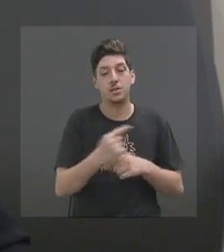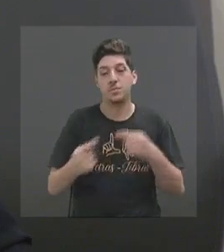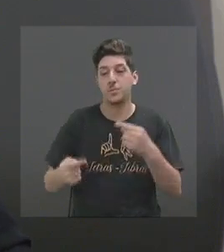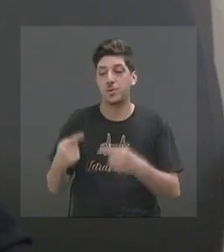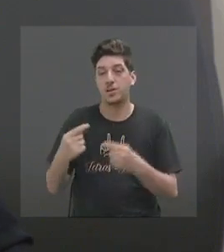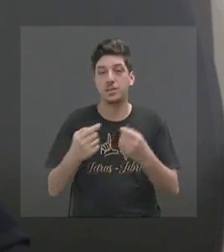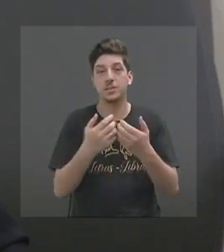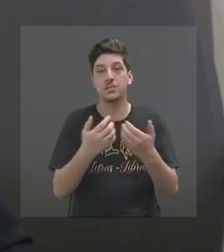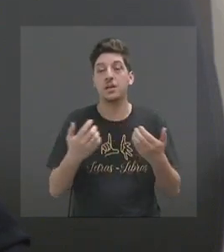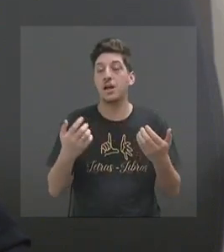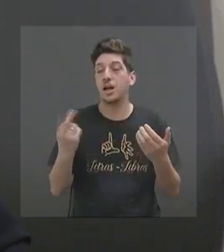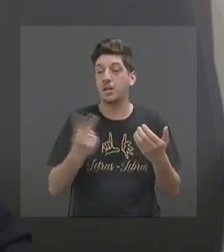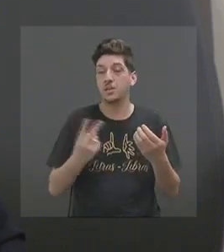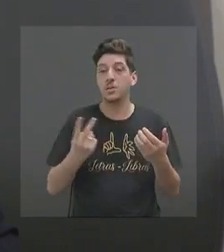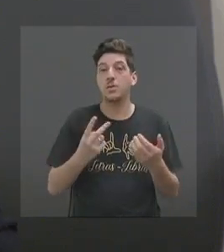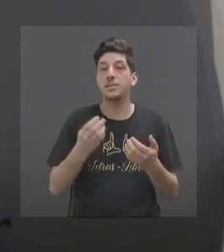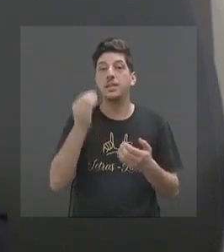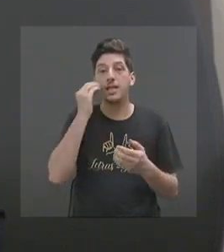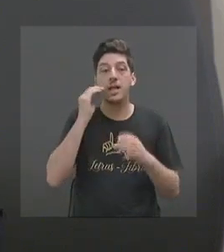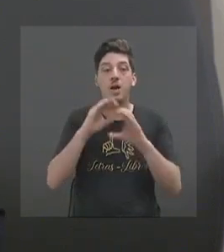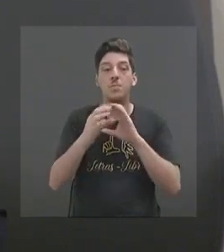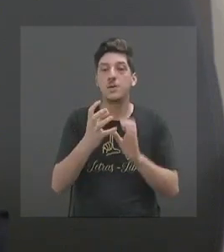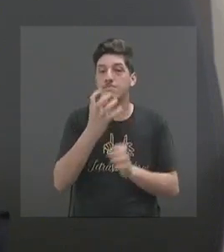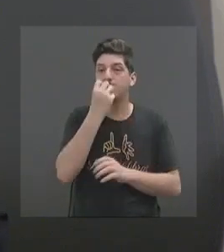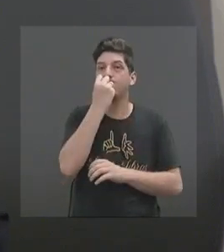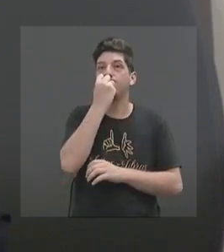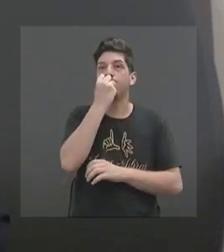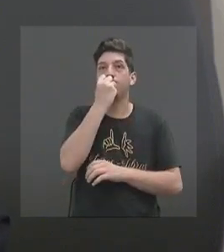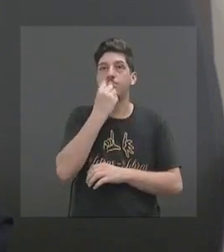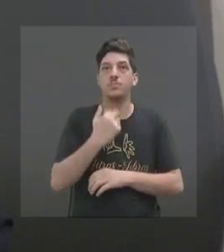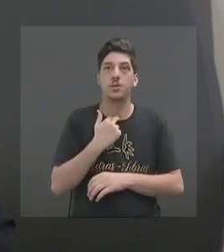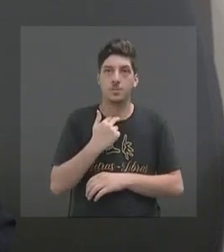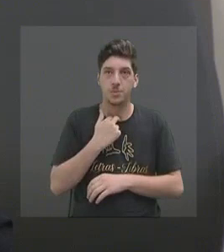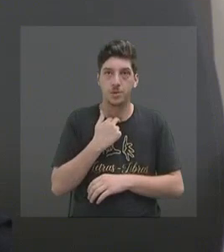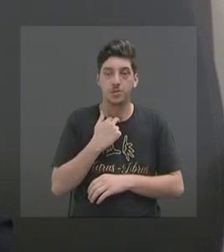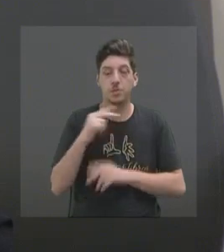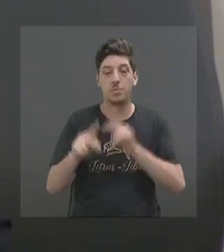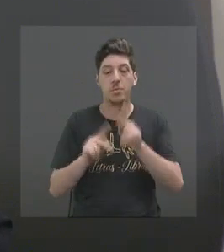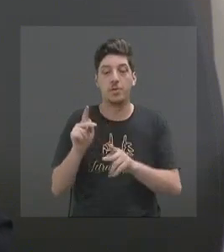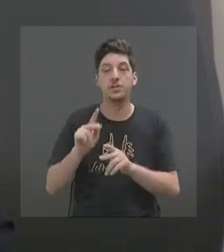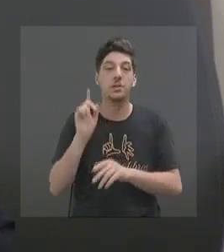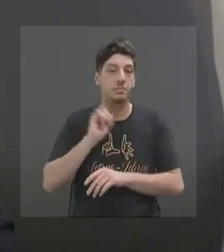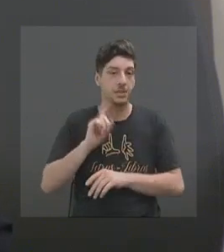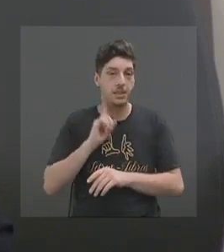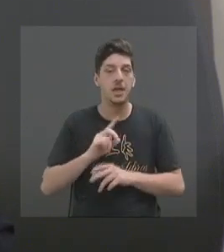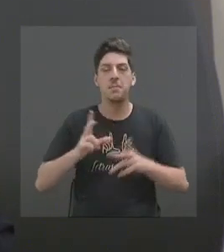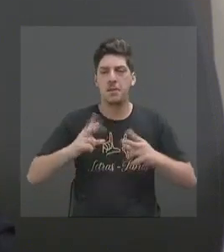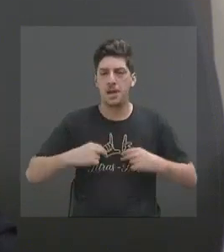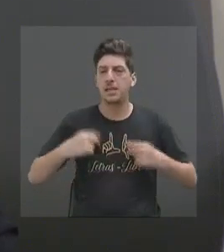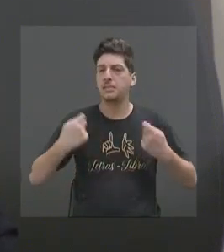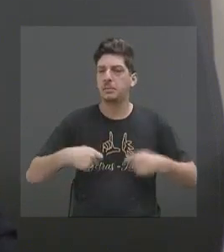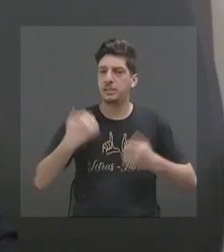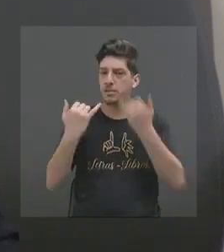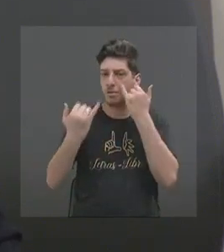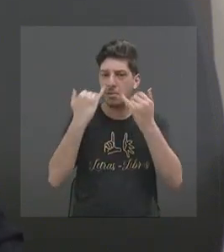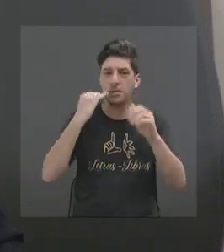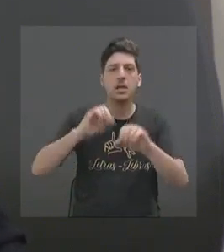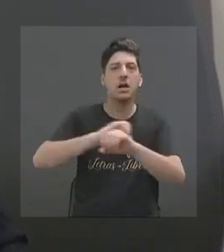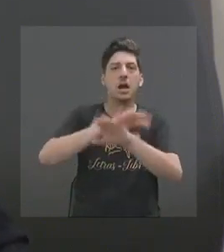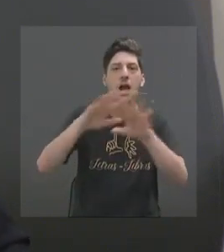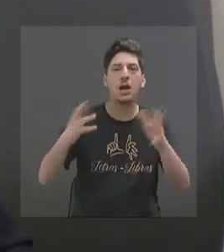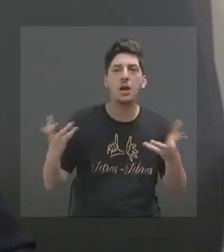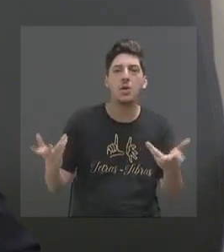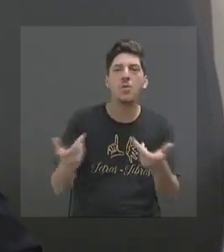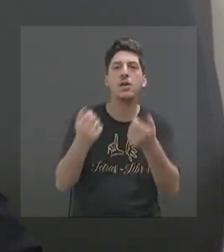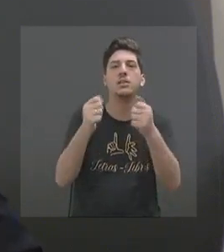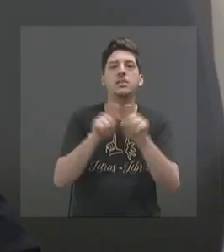podem censurar a comunicação. Os mineiros merecem essa informação de boa qualidade, com